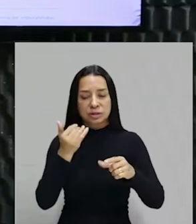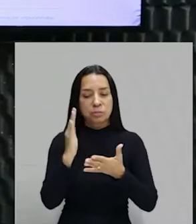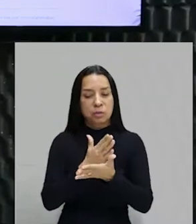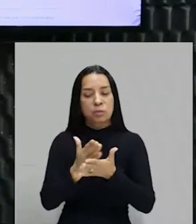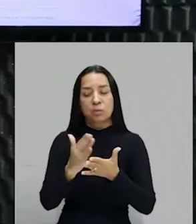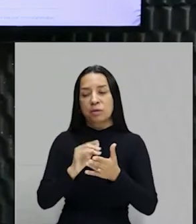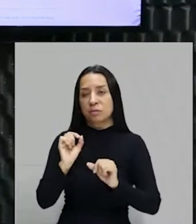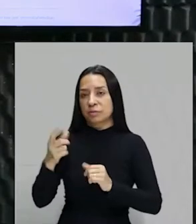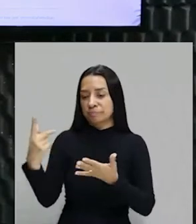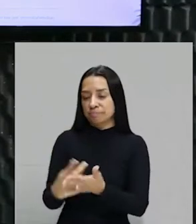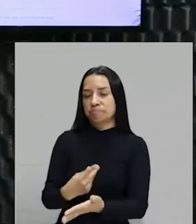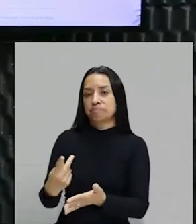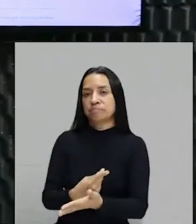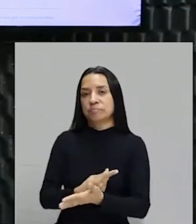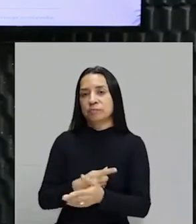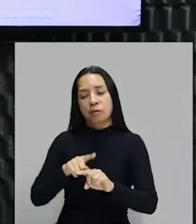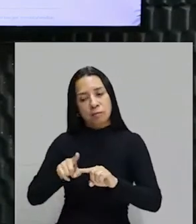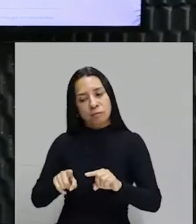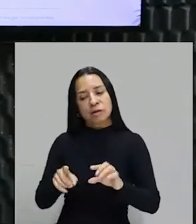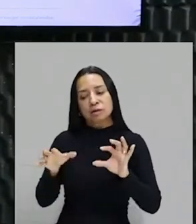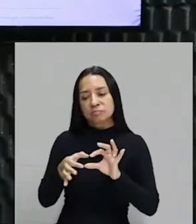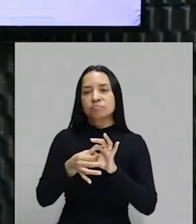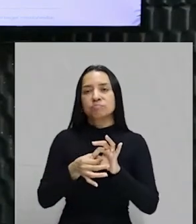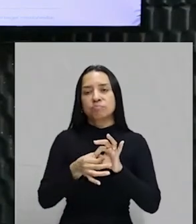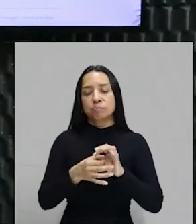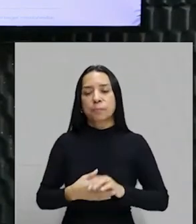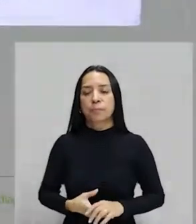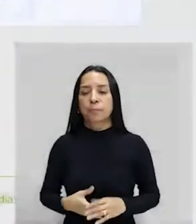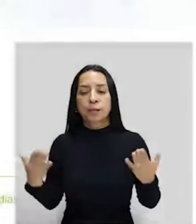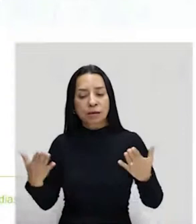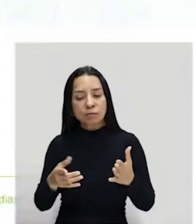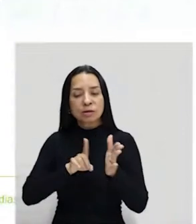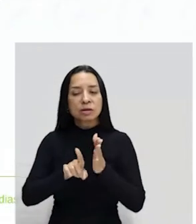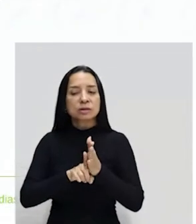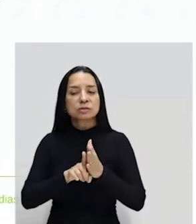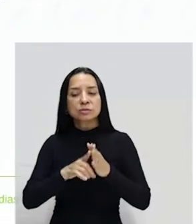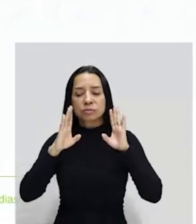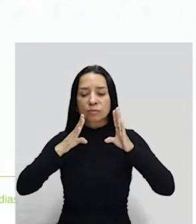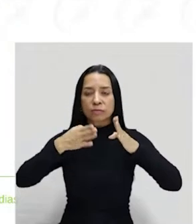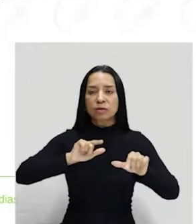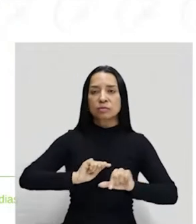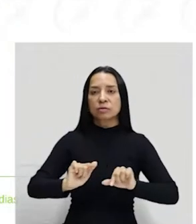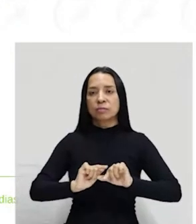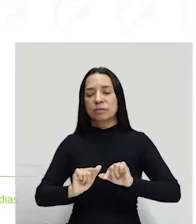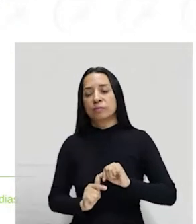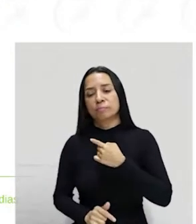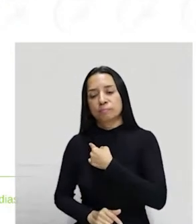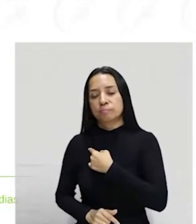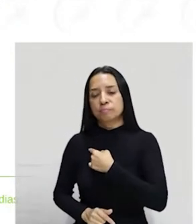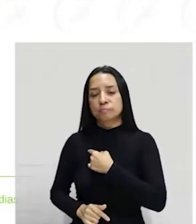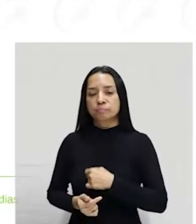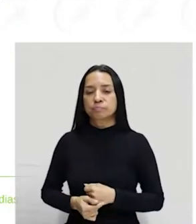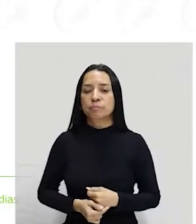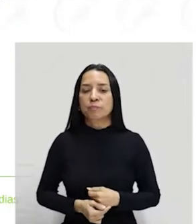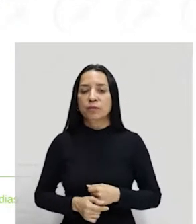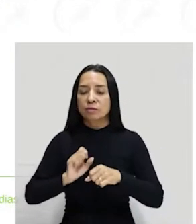coisa não vai dar certo. Mas deu. Vamos às questões para a gente poder nortear o nosso trabalho. A Academia Imperial e o seu período